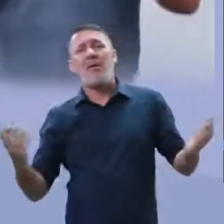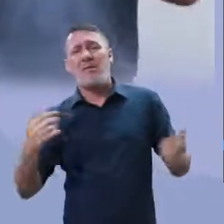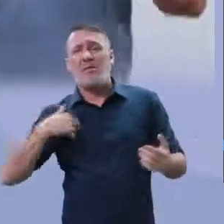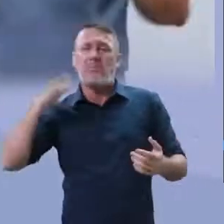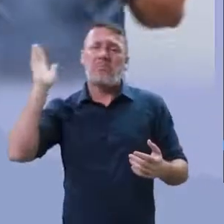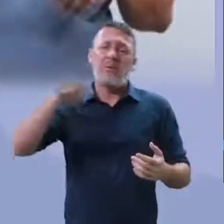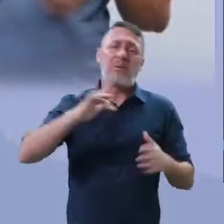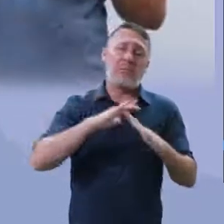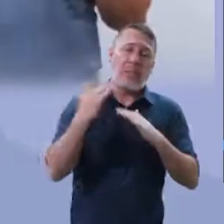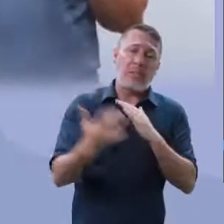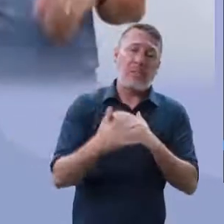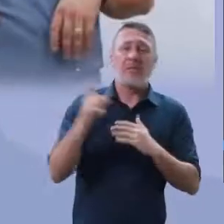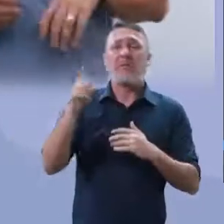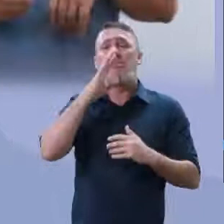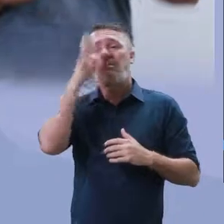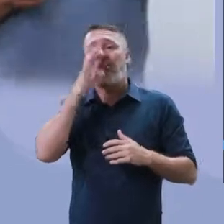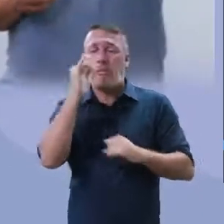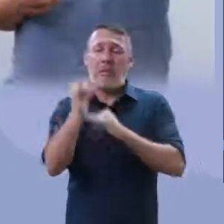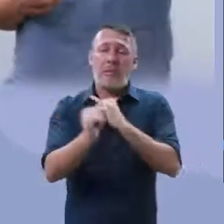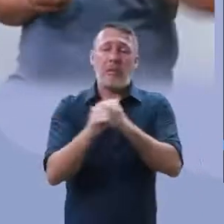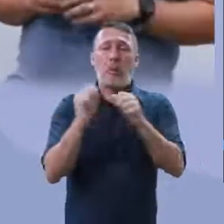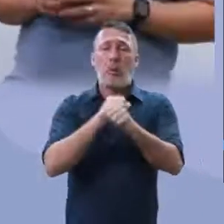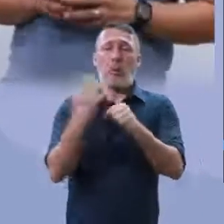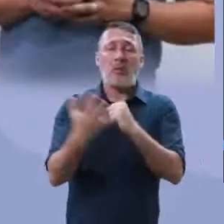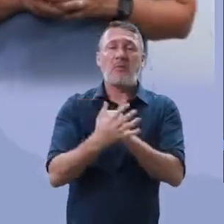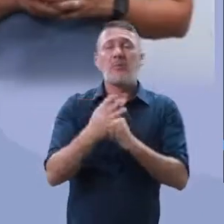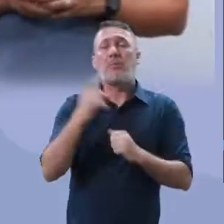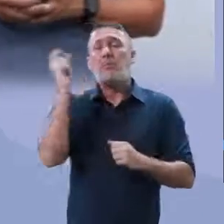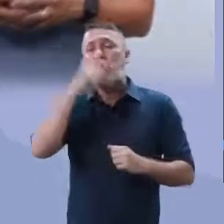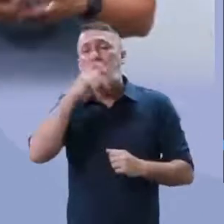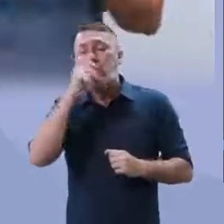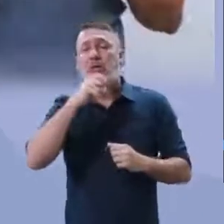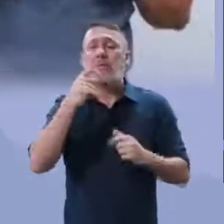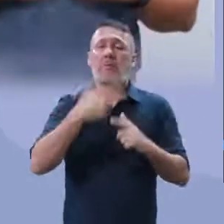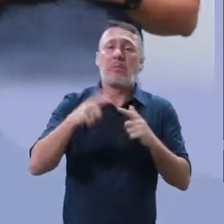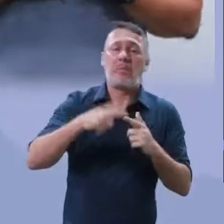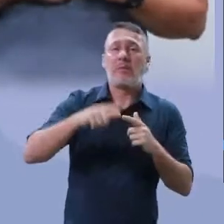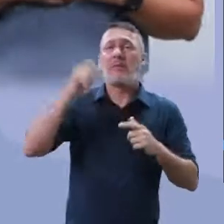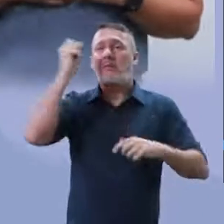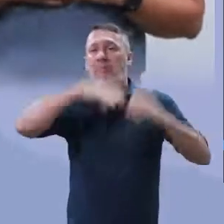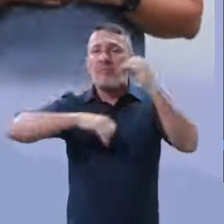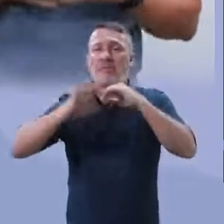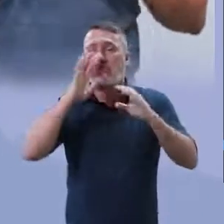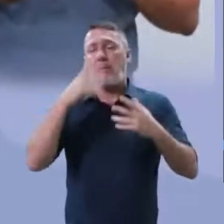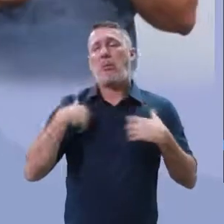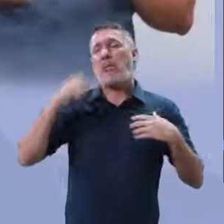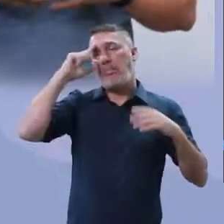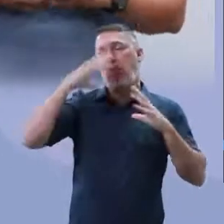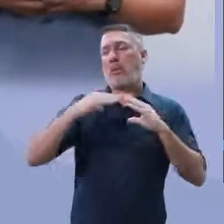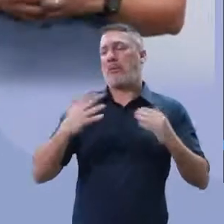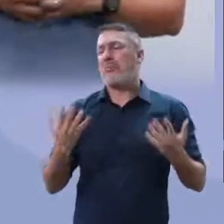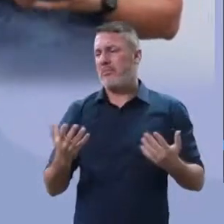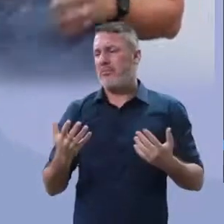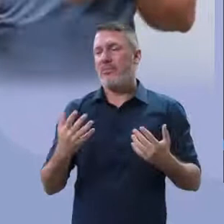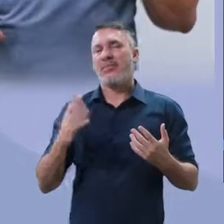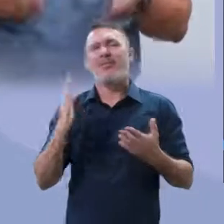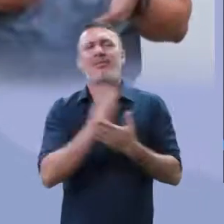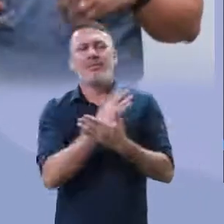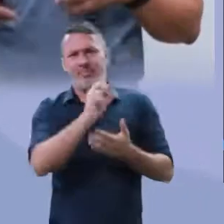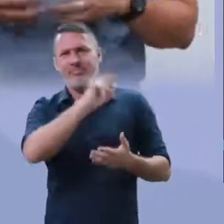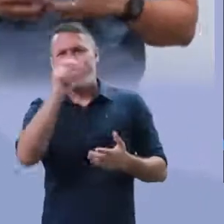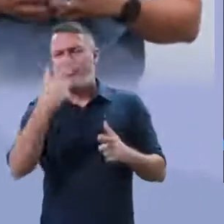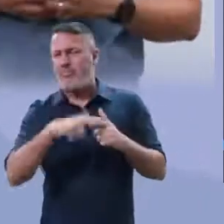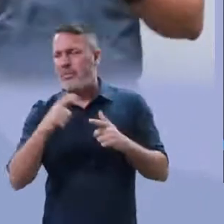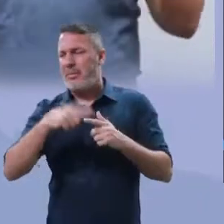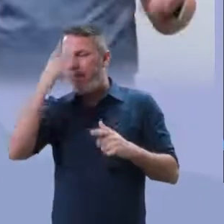não, isso é coisa da internet, isso não existe, isso coisa só lá dos outros países, isso não pega em mim, estou tranquilo, outros